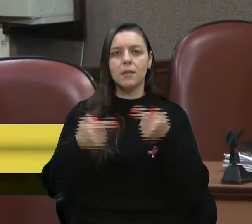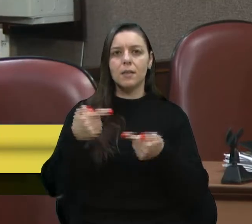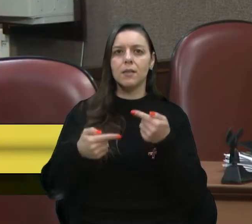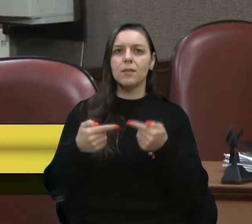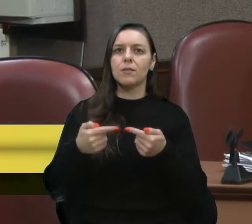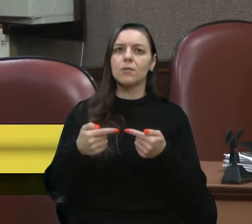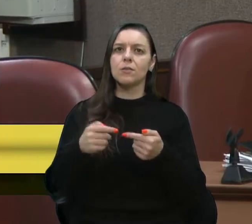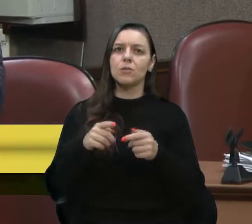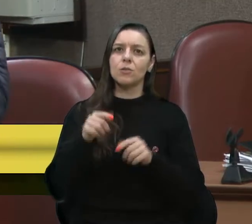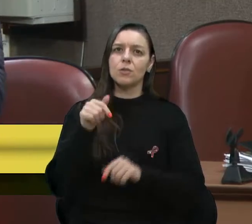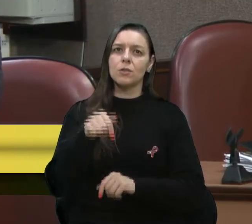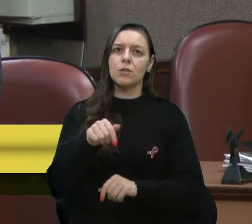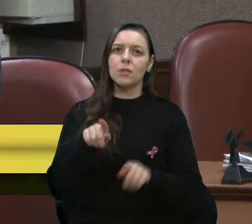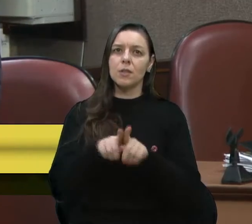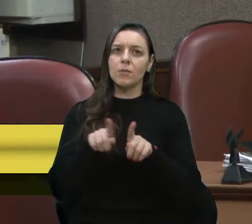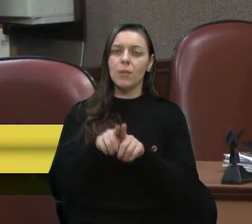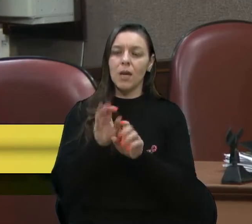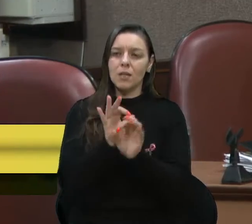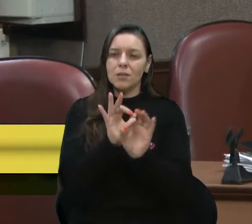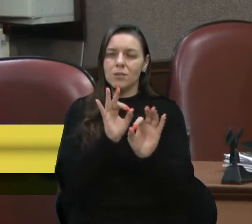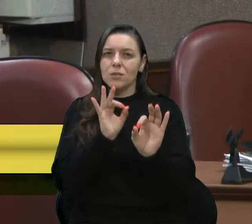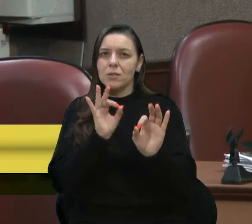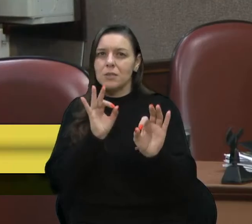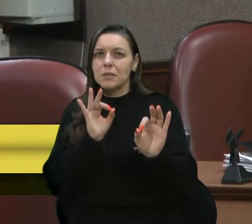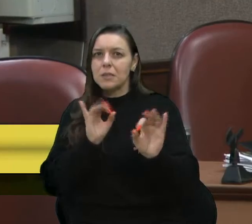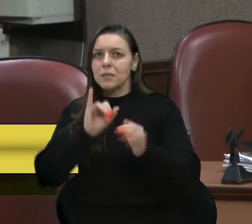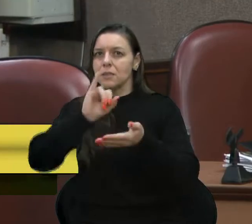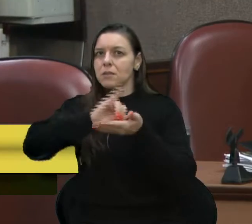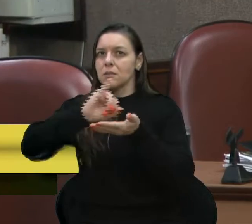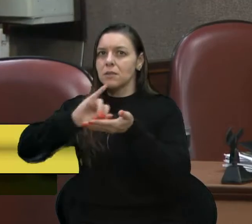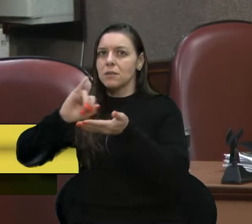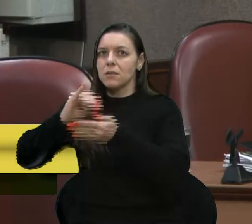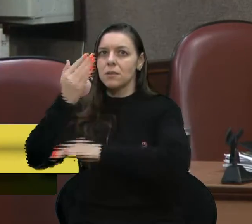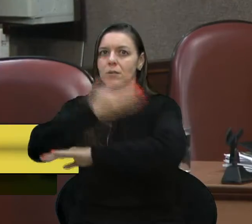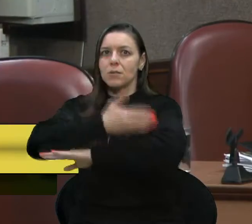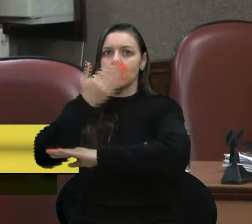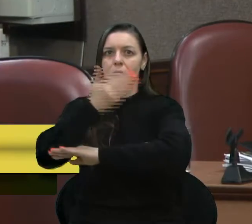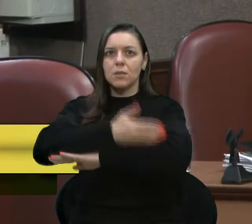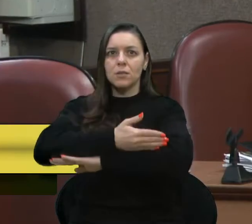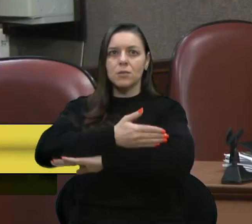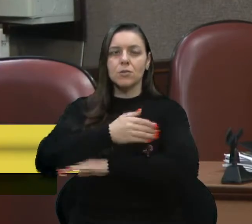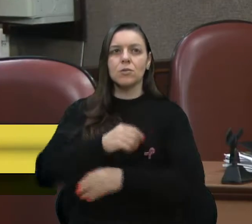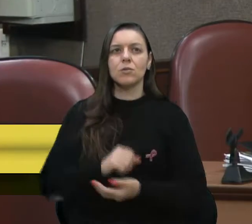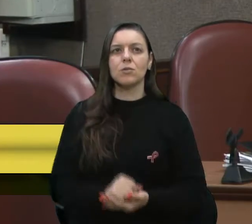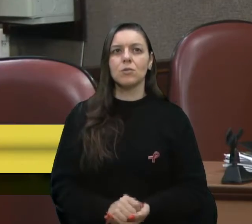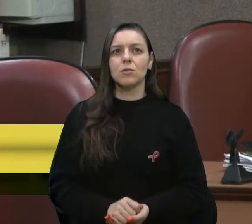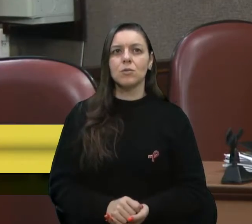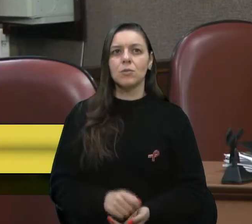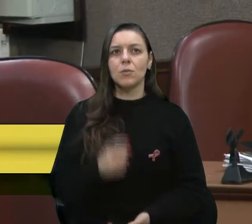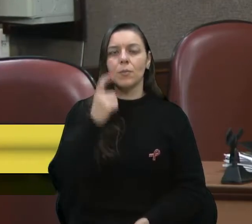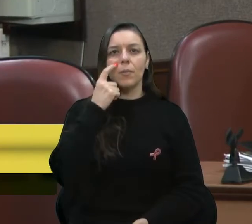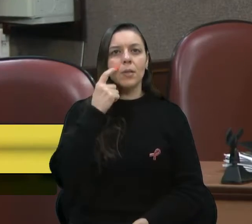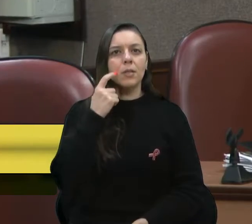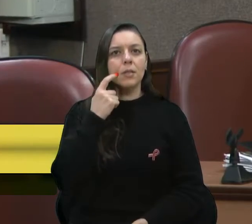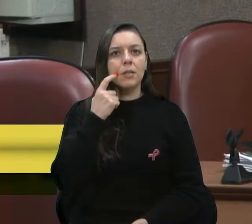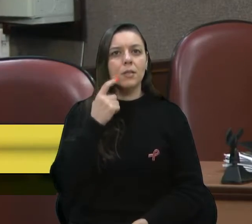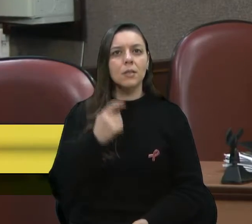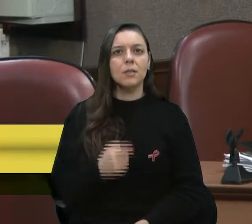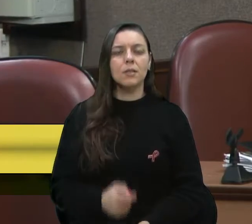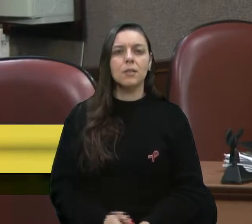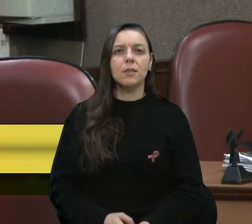foi a questão da distância entre as praças de pedágio. O vereador Petrine, senhor que é